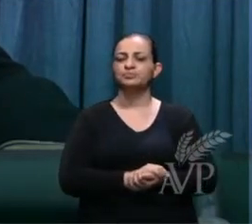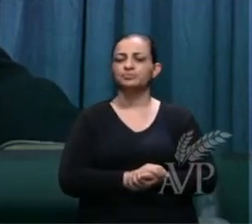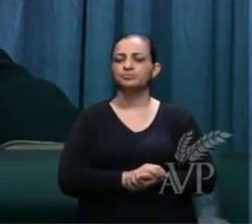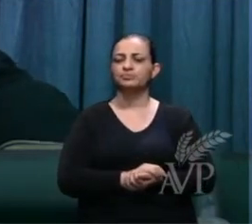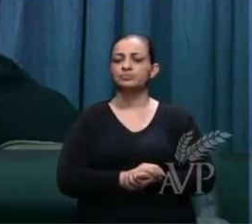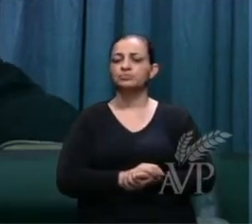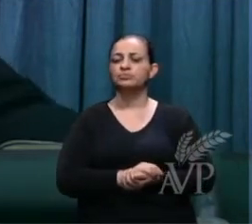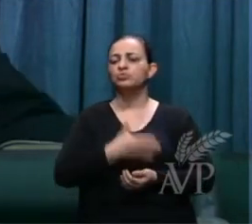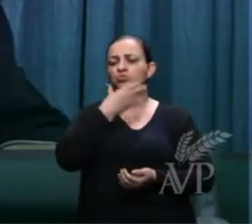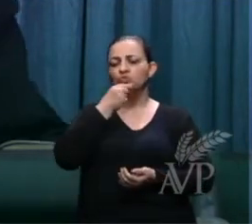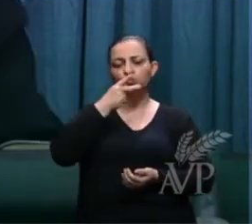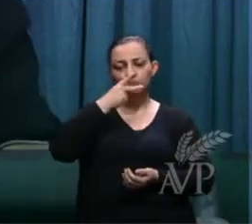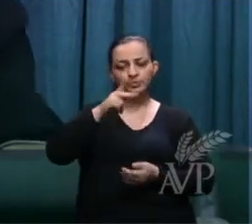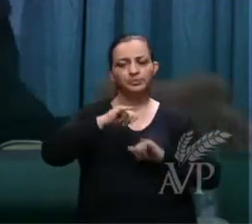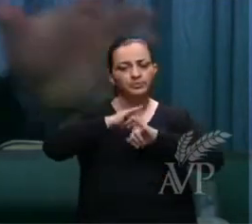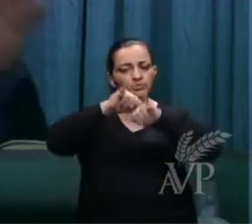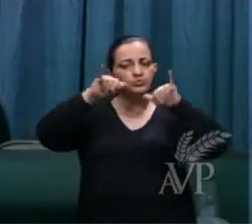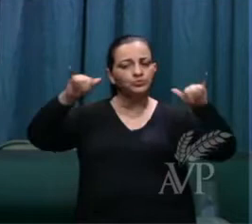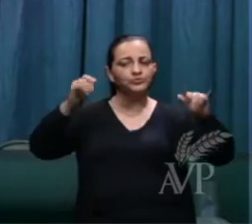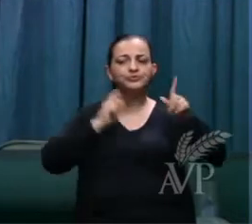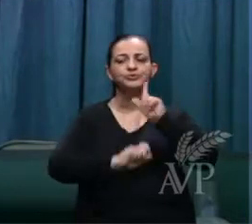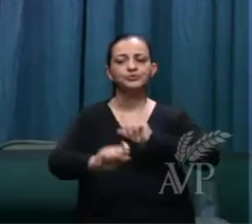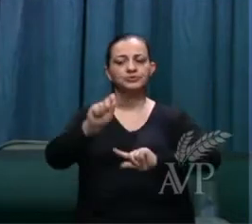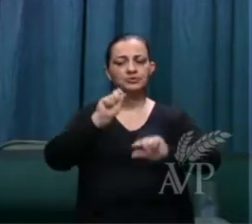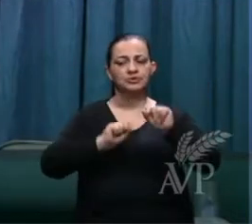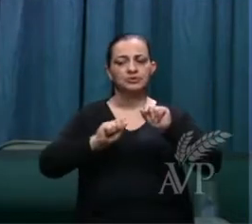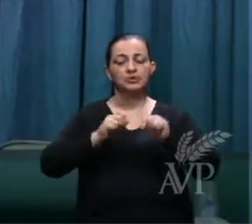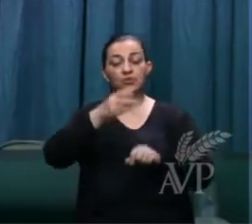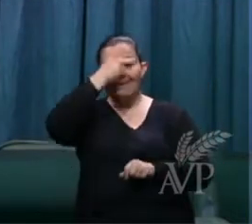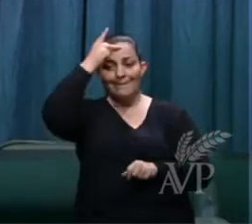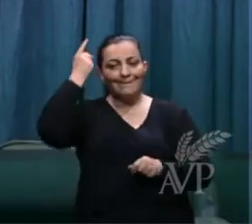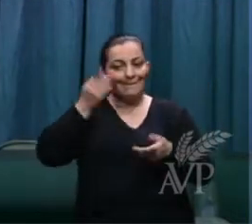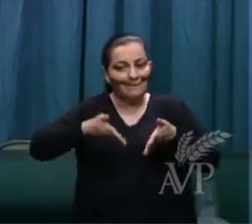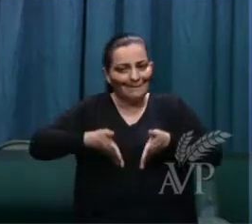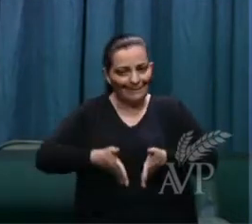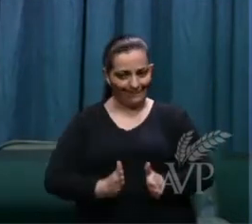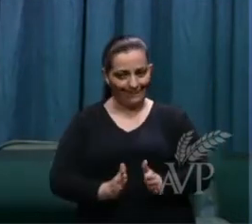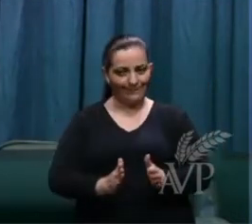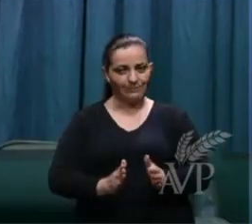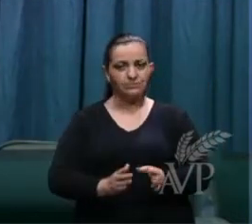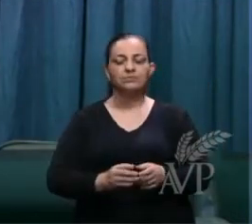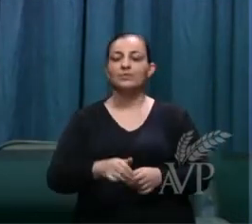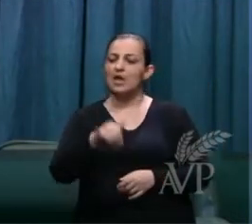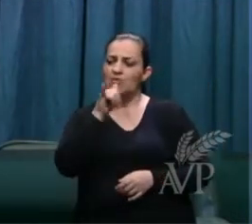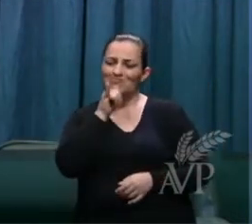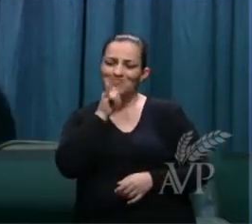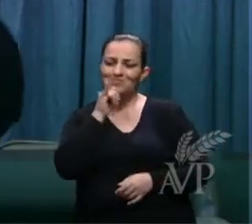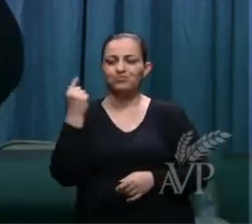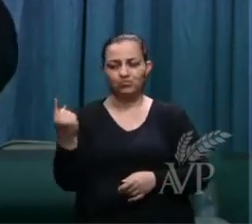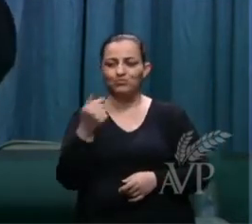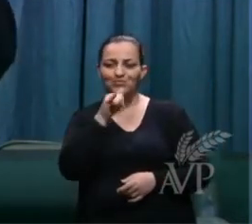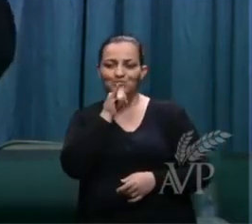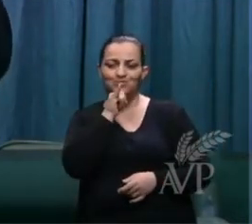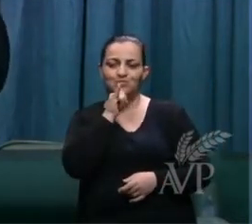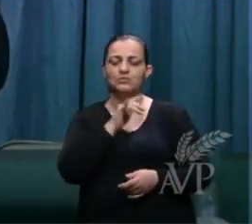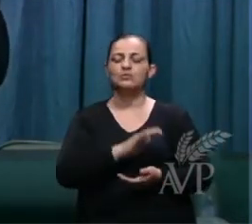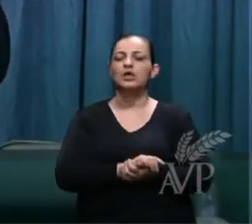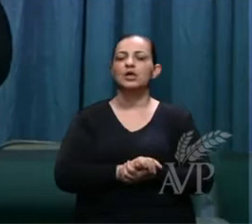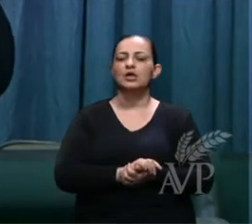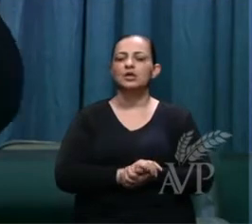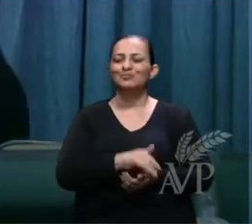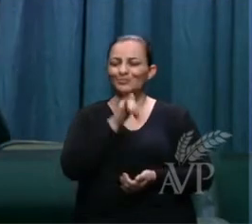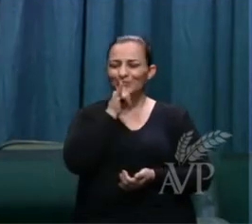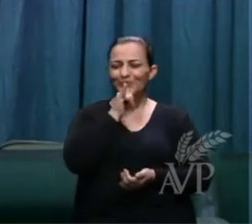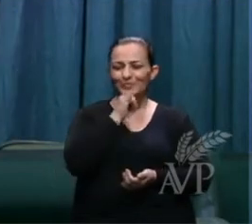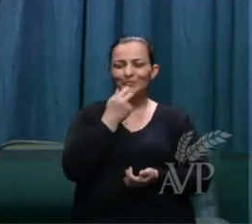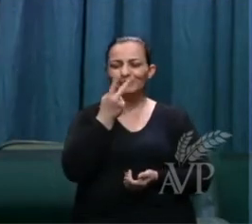Profeta nos diz assim, quando uma pessoa ela nasce, aí está um exemplo. É como